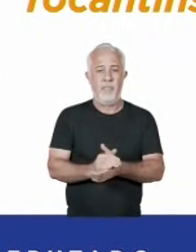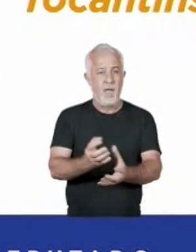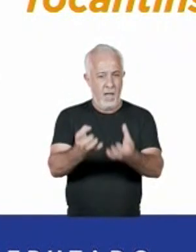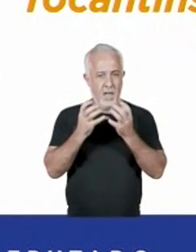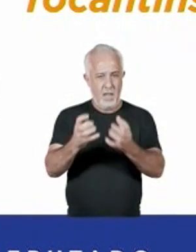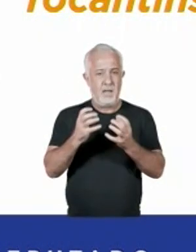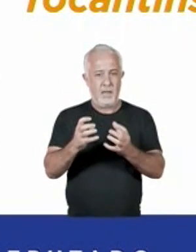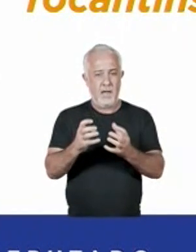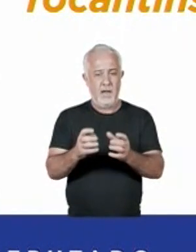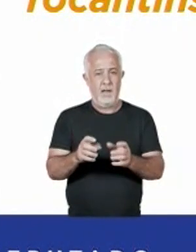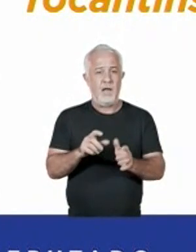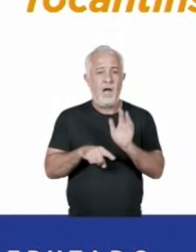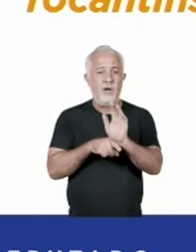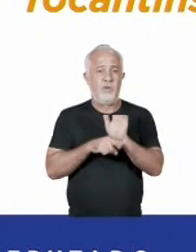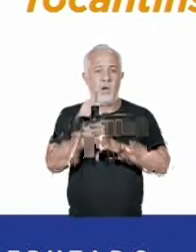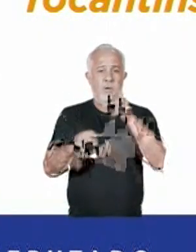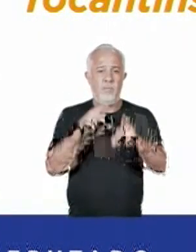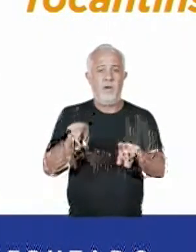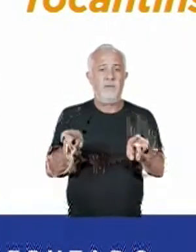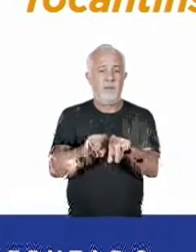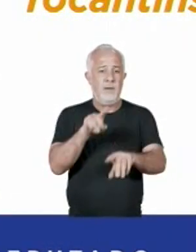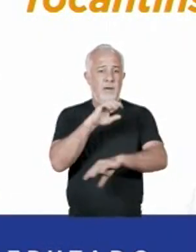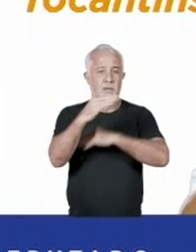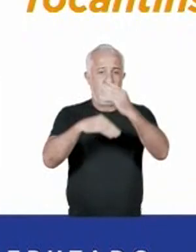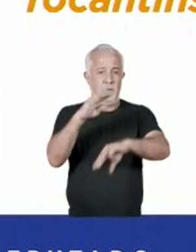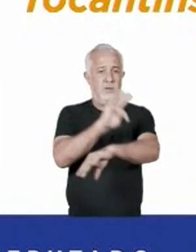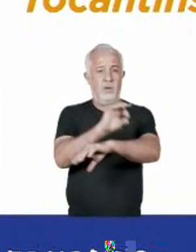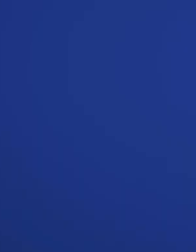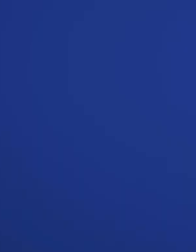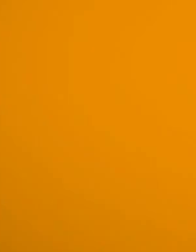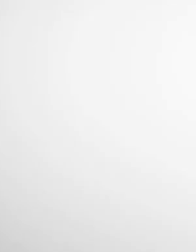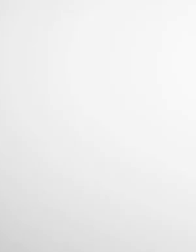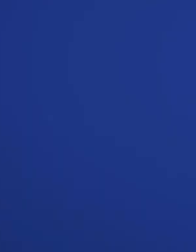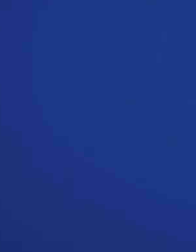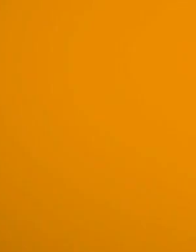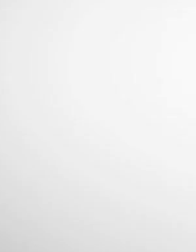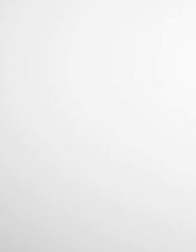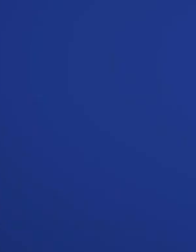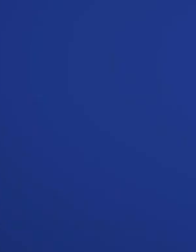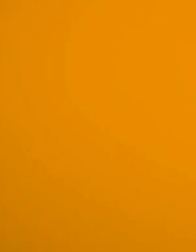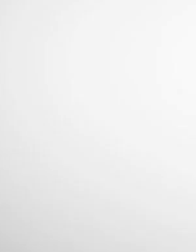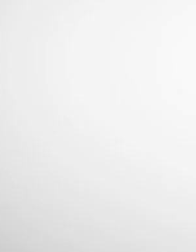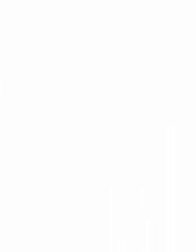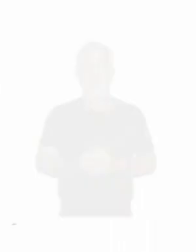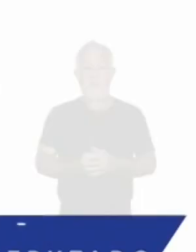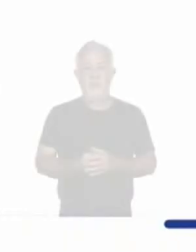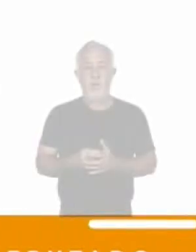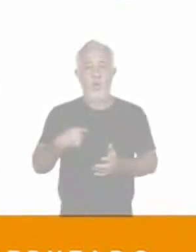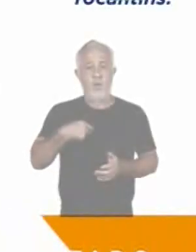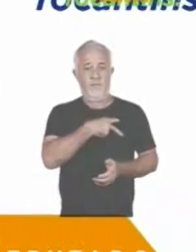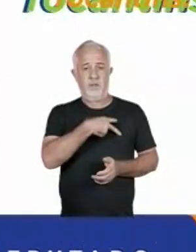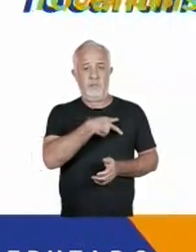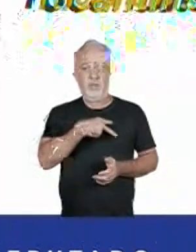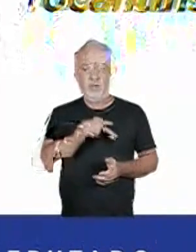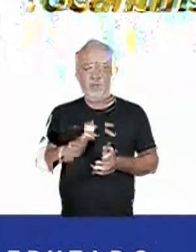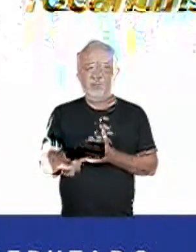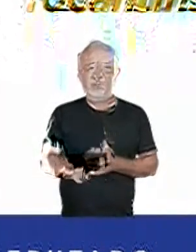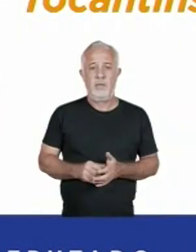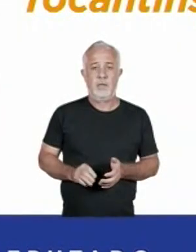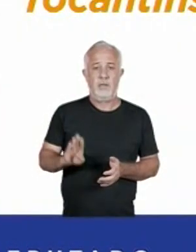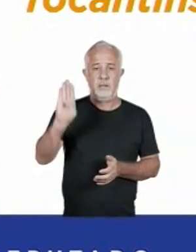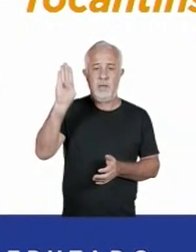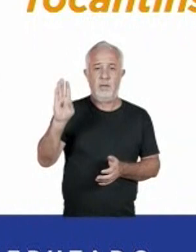povo e pelo desenvolvimento do nosso estado. 55 por 100, juntos somos fortes. 5, 5. Sou o Vanderlei Milhomi,